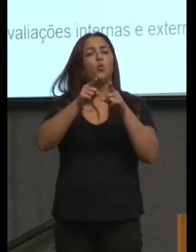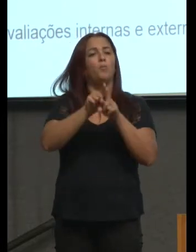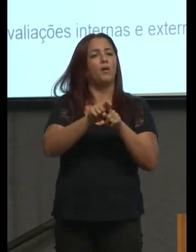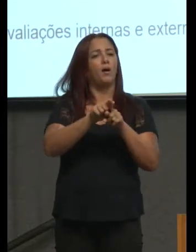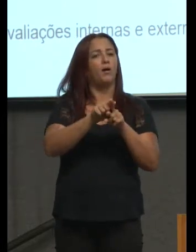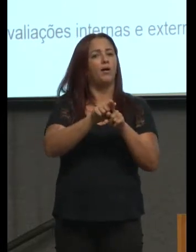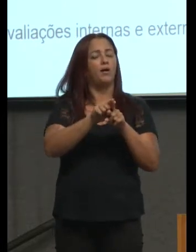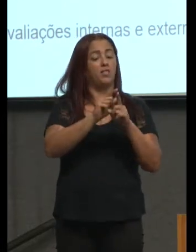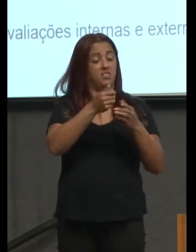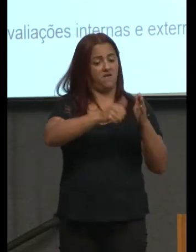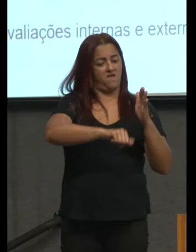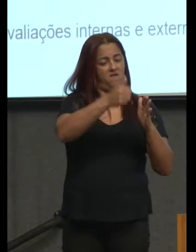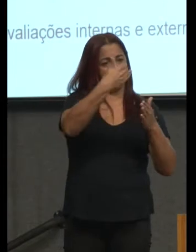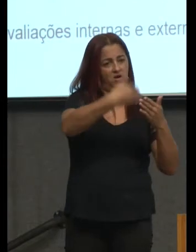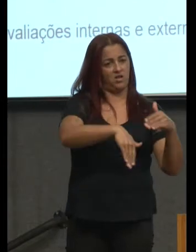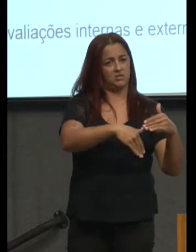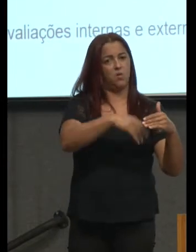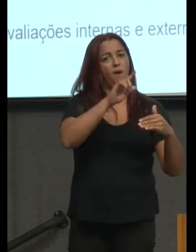desenvolvimento